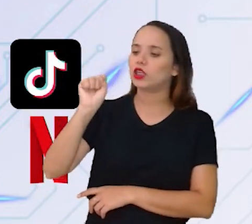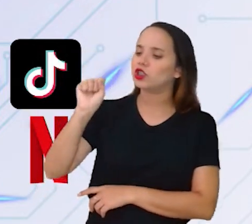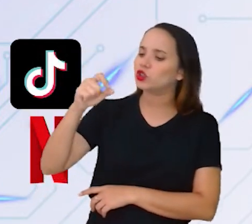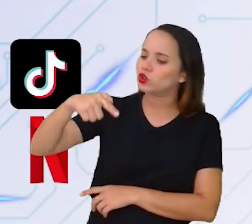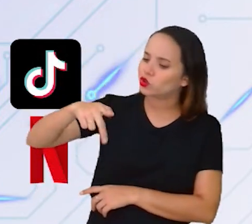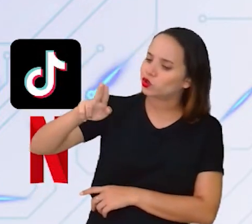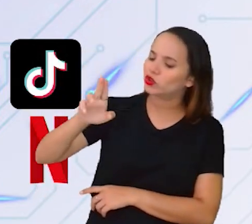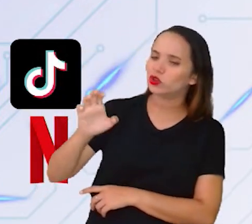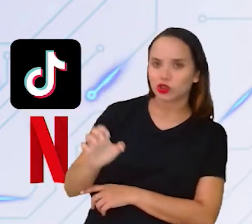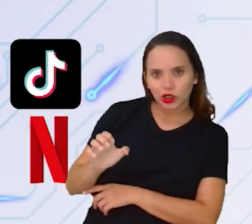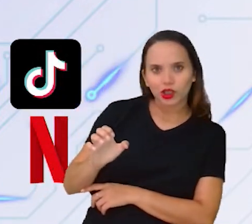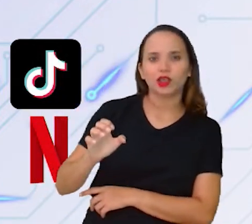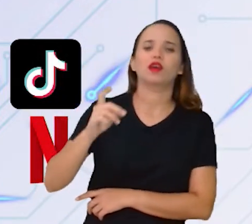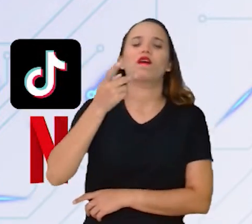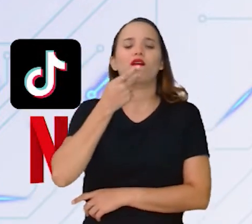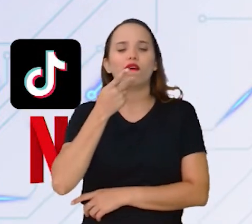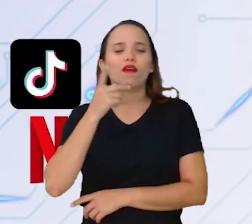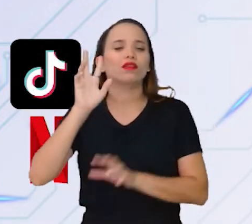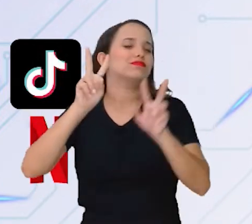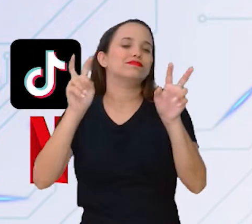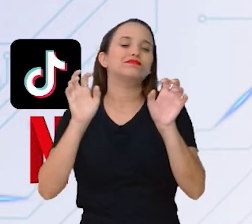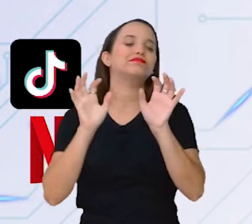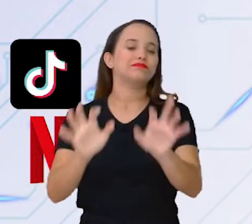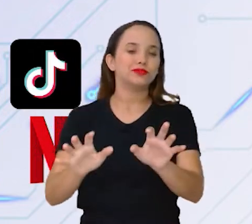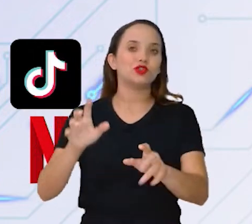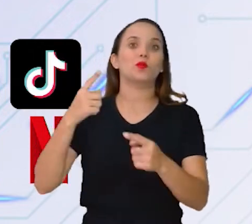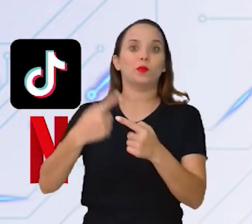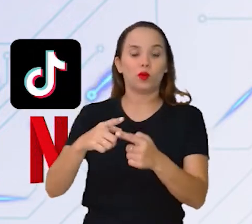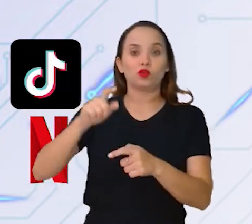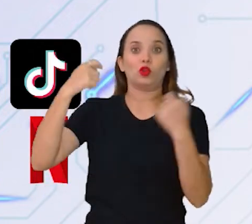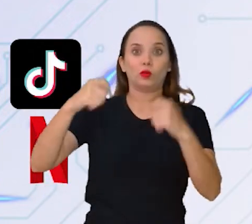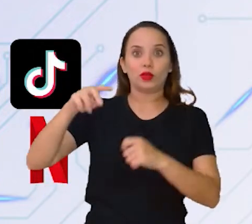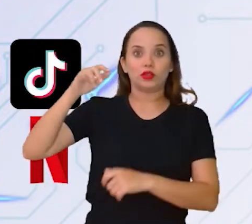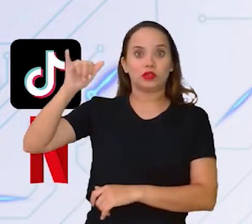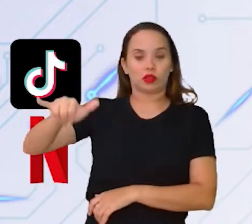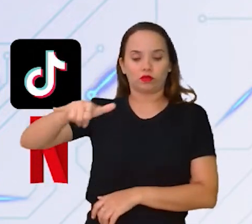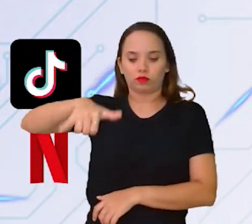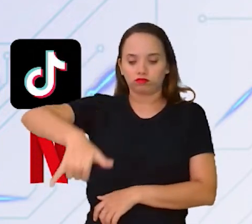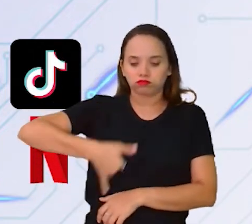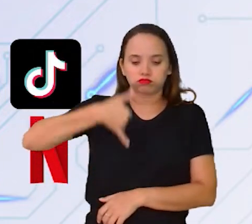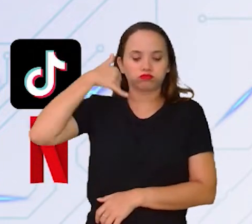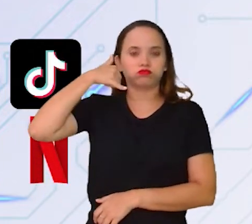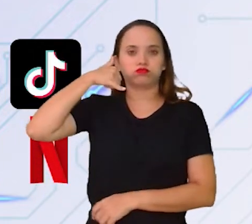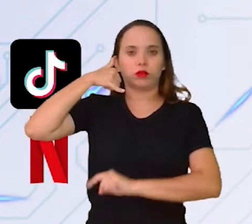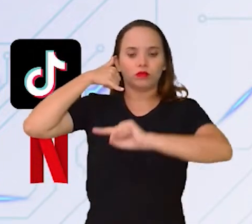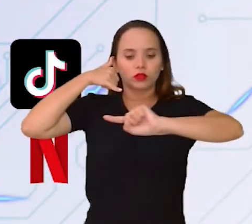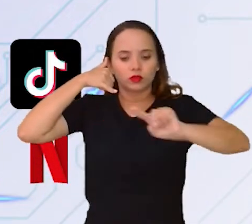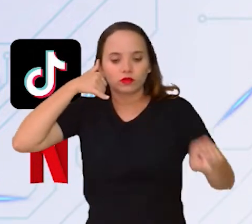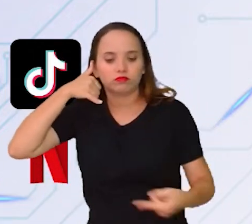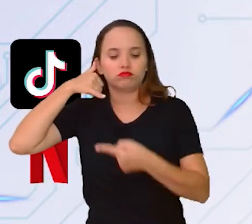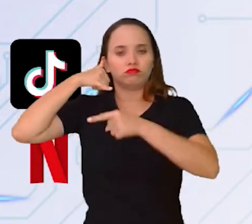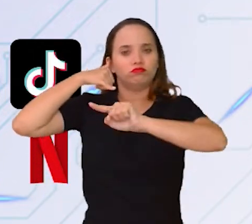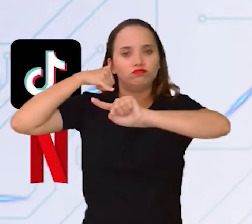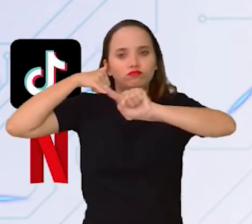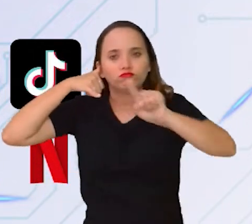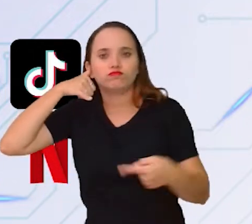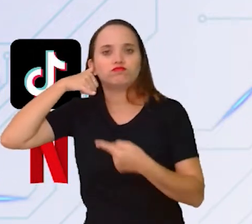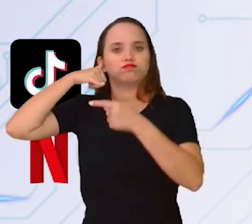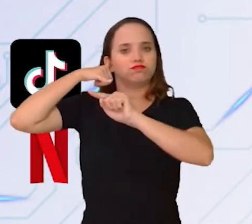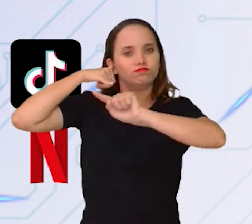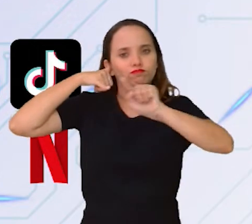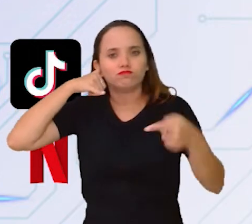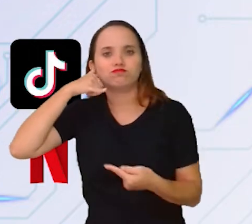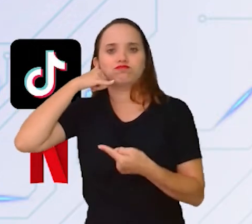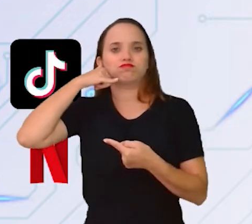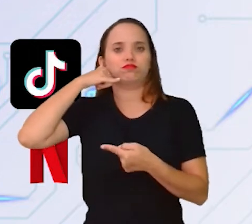telefone aí, onde na época para você ligar para uma pessoa, você tinha que, com o número, você ia fazendo aquele movimento ali, girando.